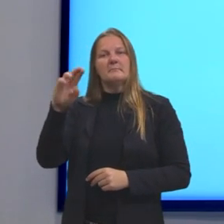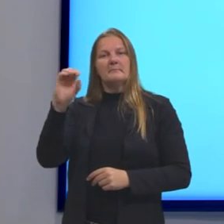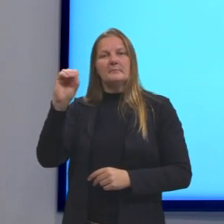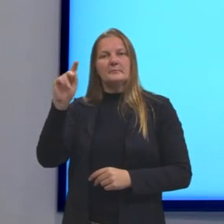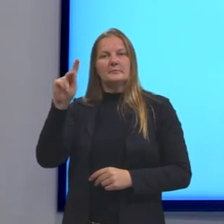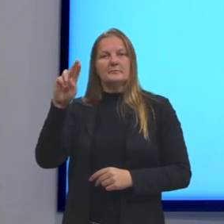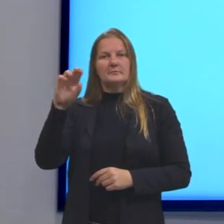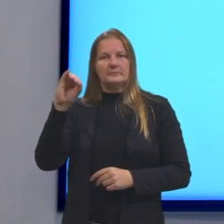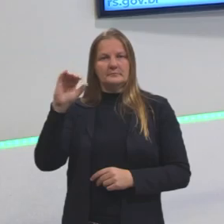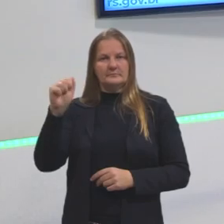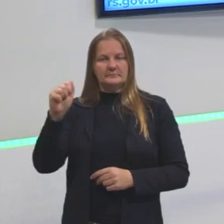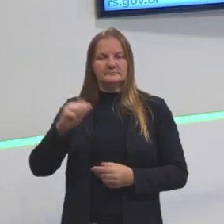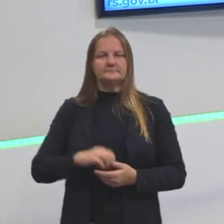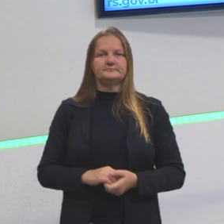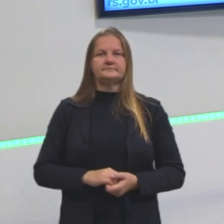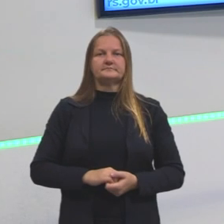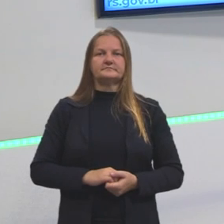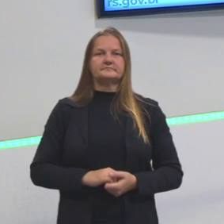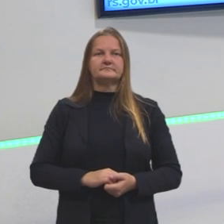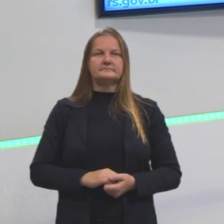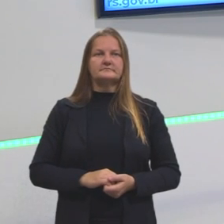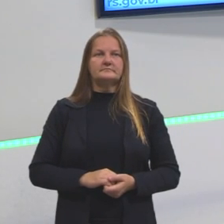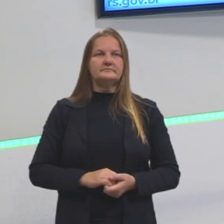inteiro e mais uma parte dele.